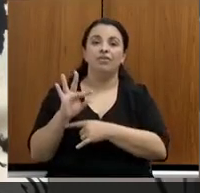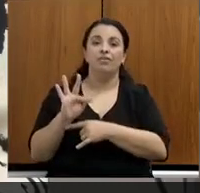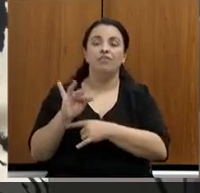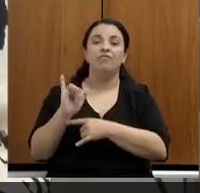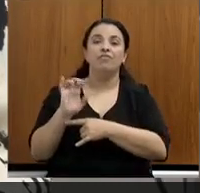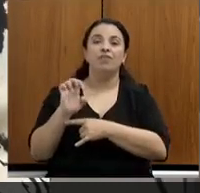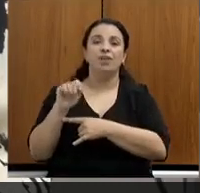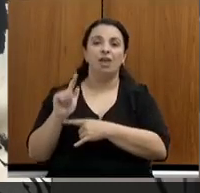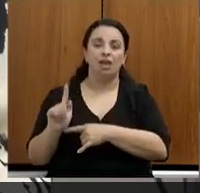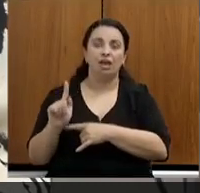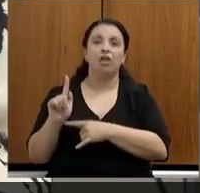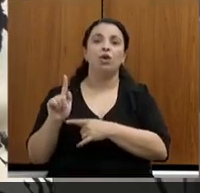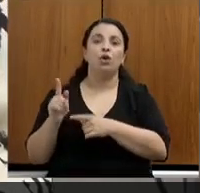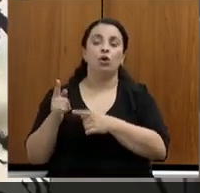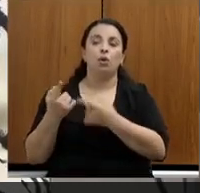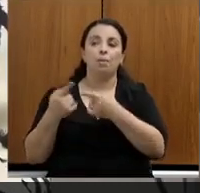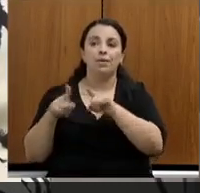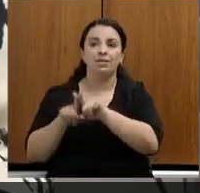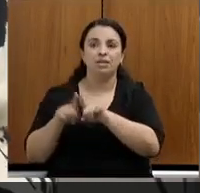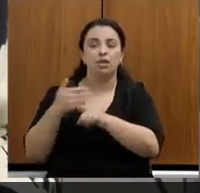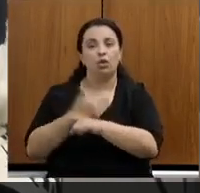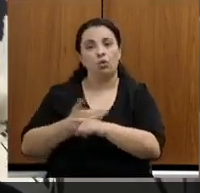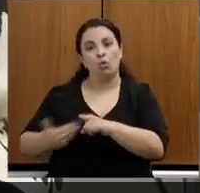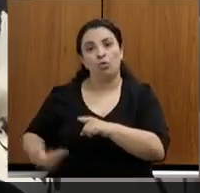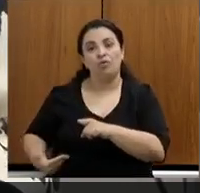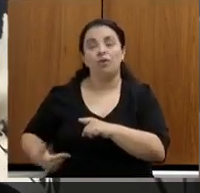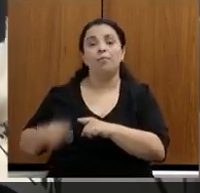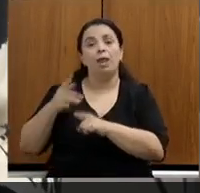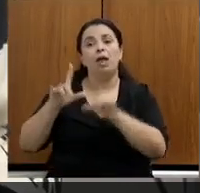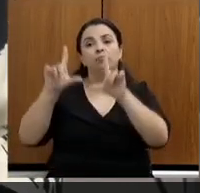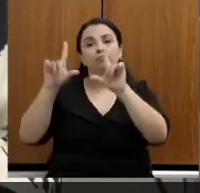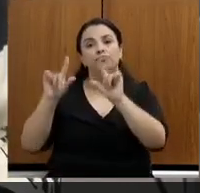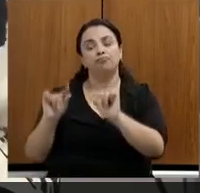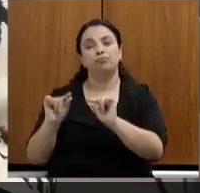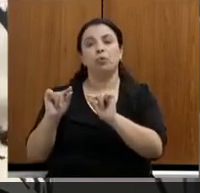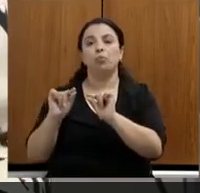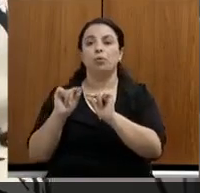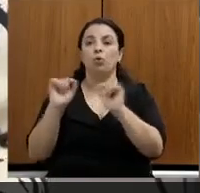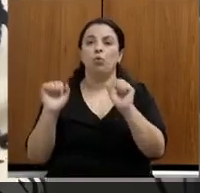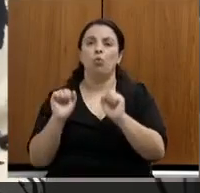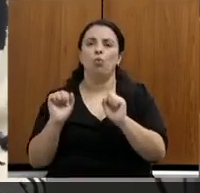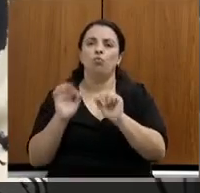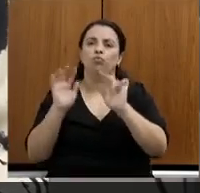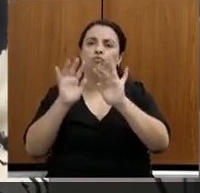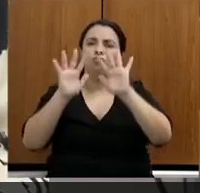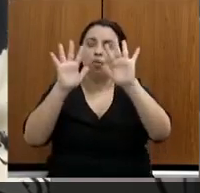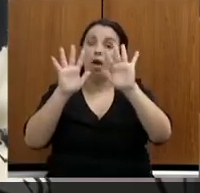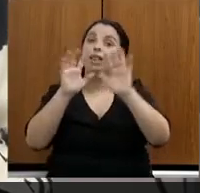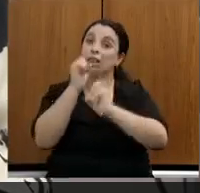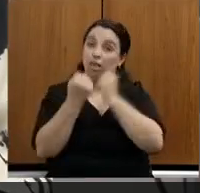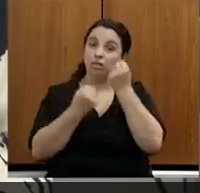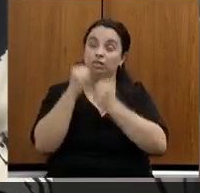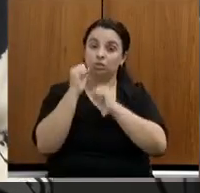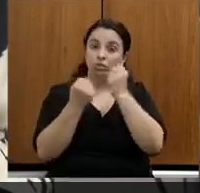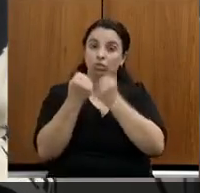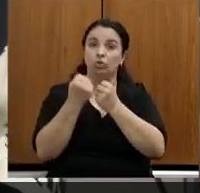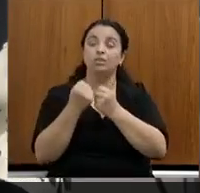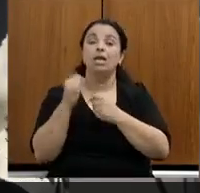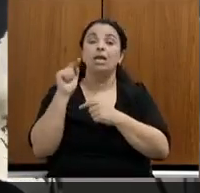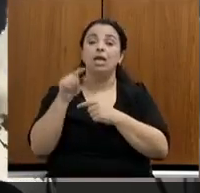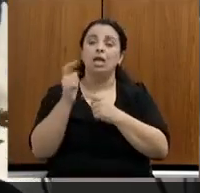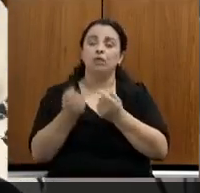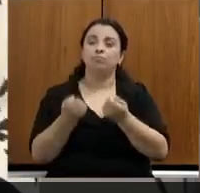capturas de gás de efeito estufa das 200 maiores indústrias. Isso nos propiciará dados muito